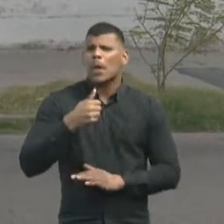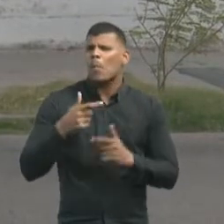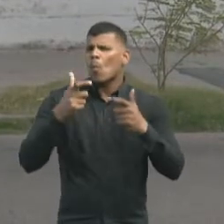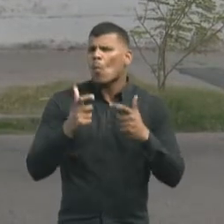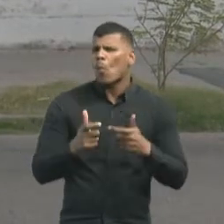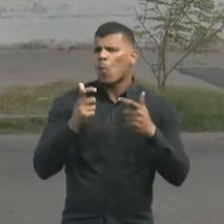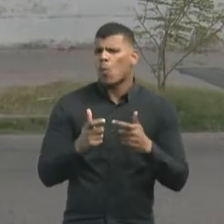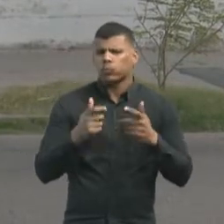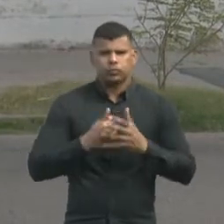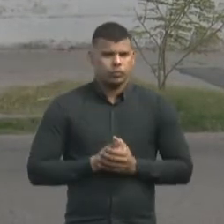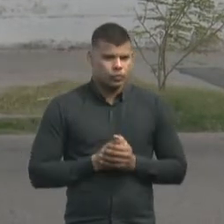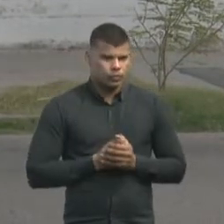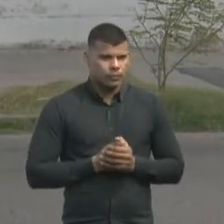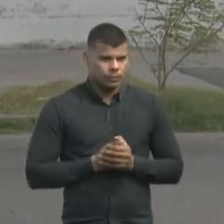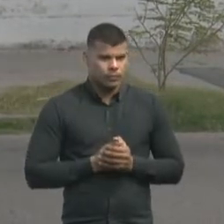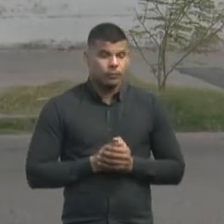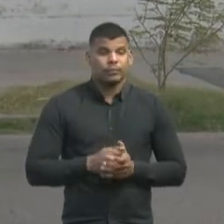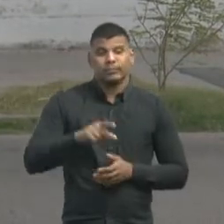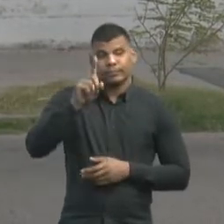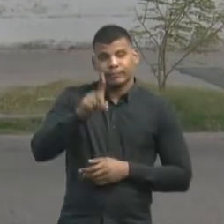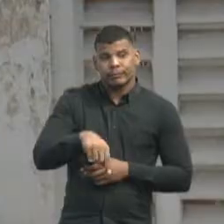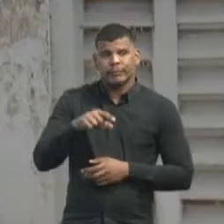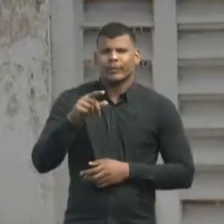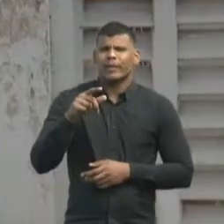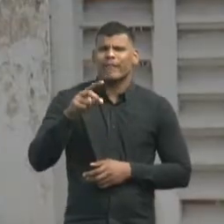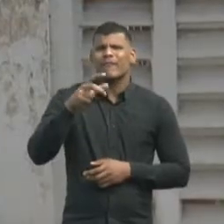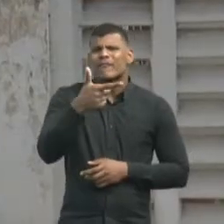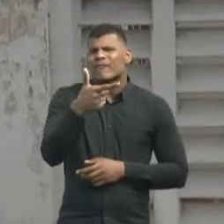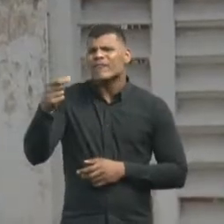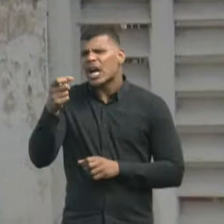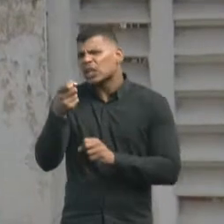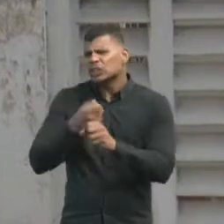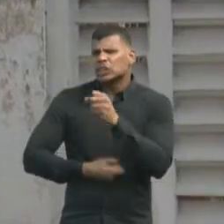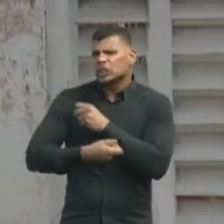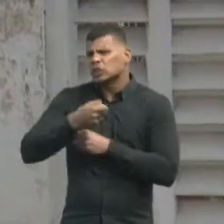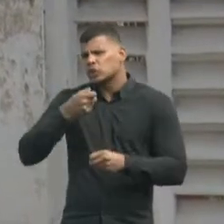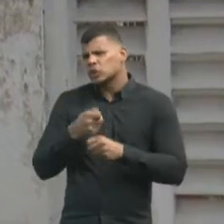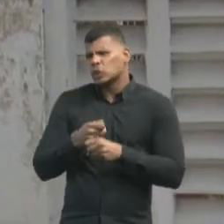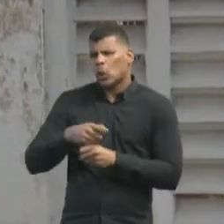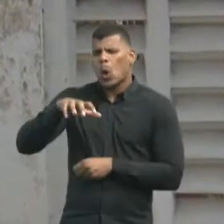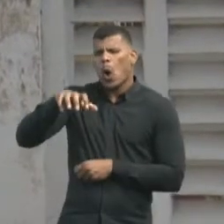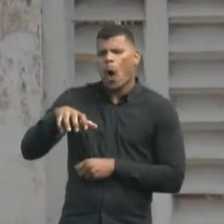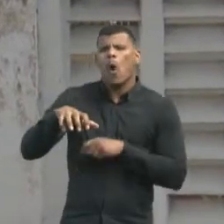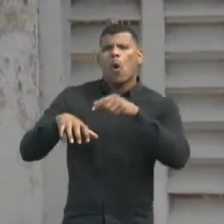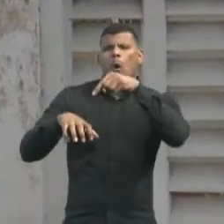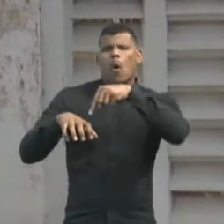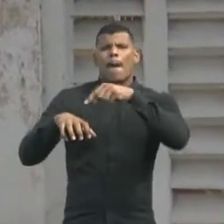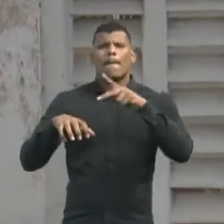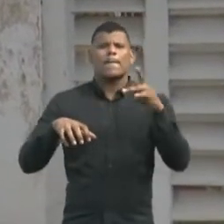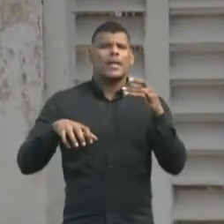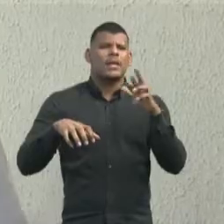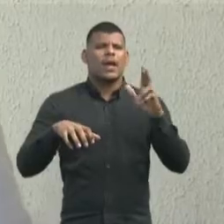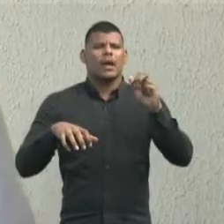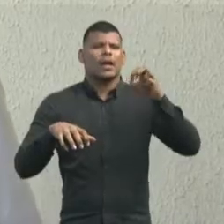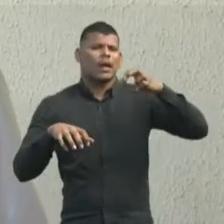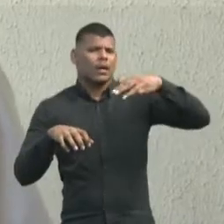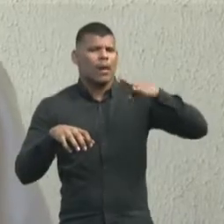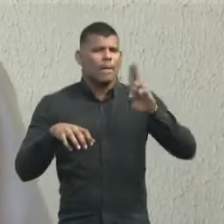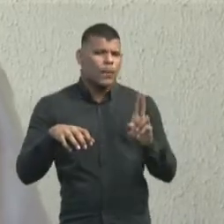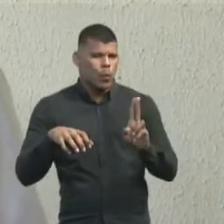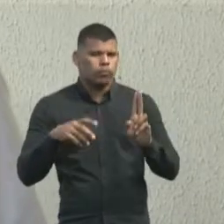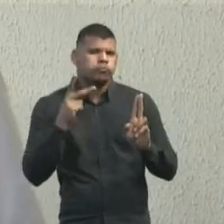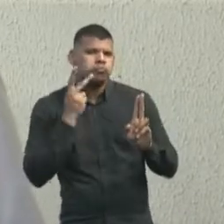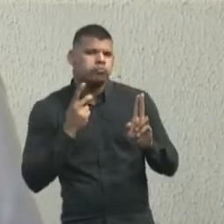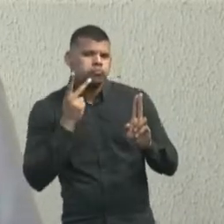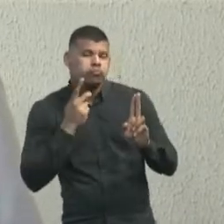mediação comunitária do Ceará foi implantado há cerca de 20 anos, no bairro Pirambu, em Fortaleza. A ideia